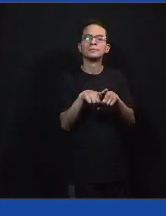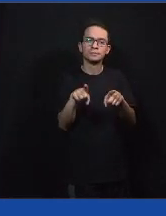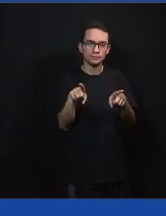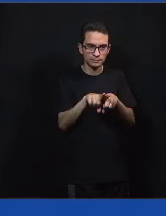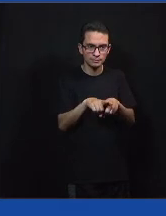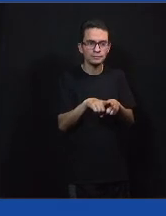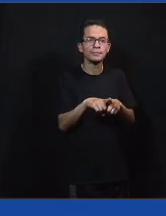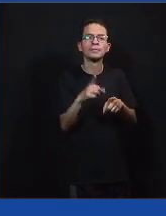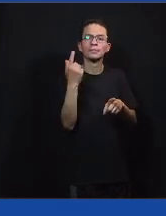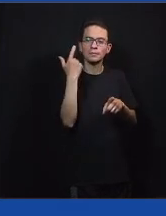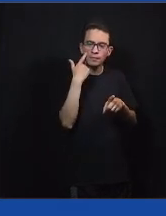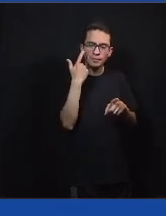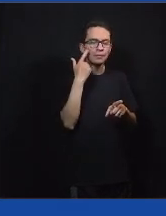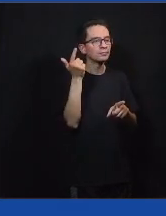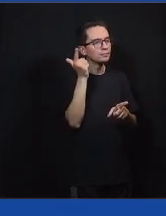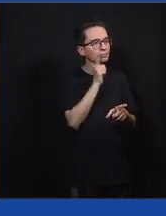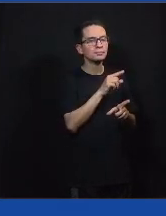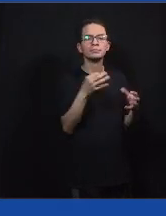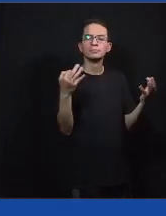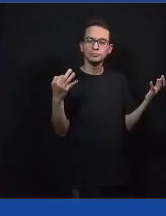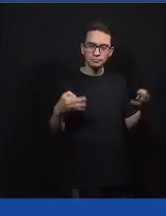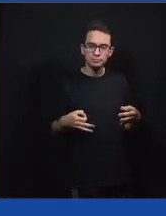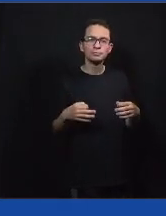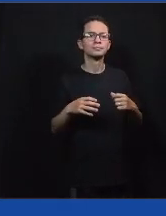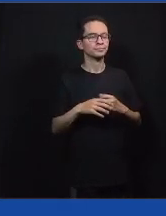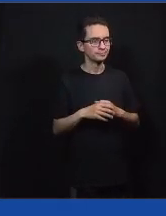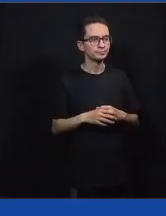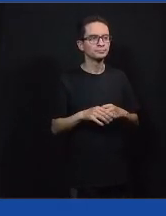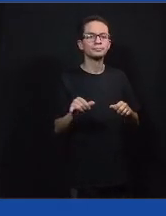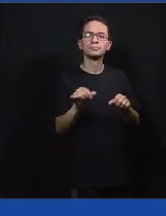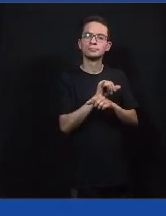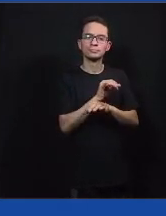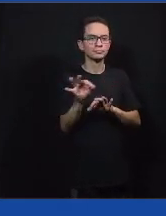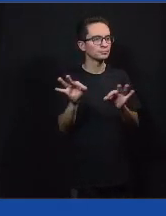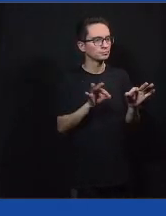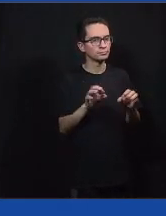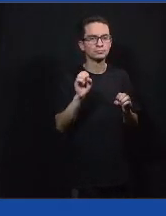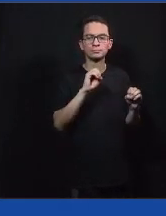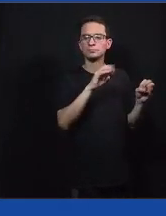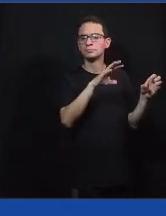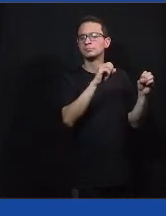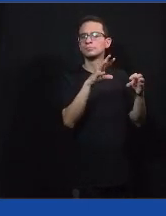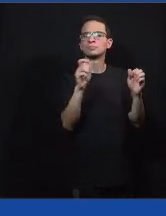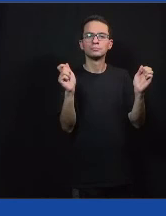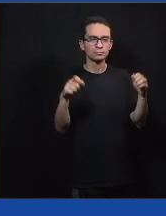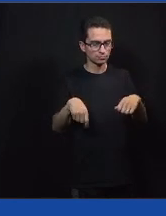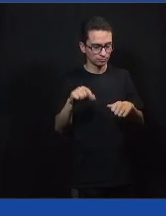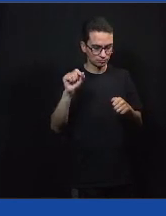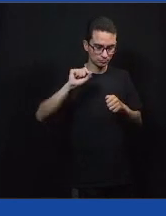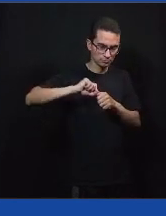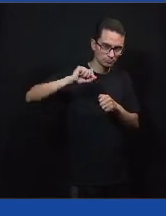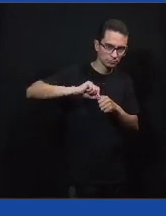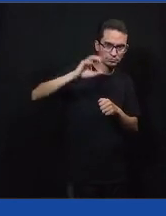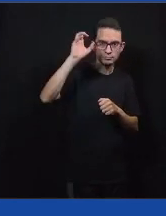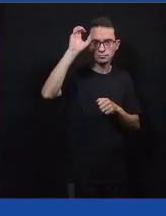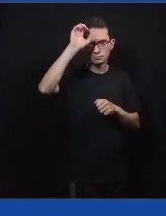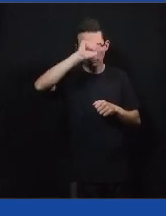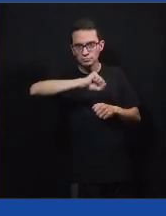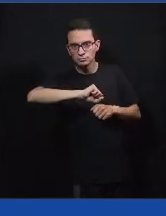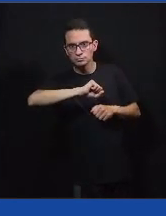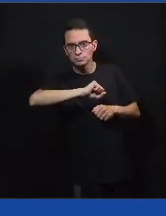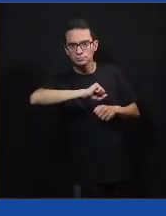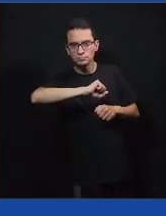sólida a partir da juventude nesse processo de educação política e é fazendo e aprendendo. Então, acabou o tempo.